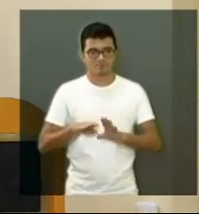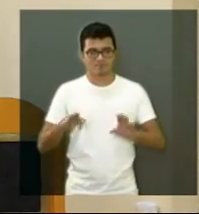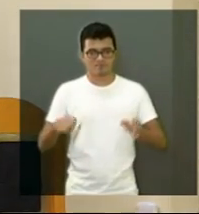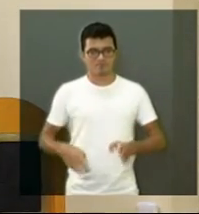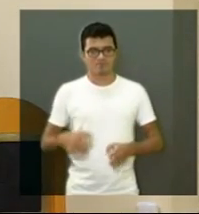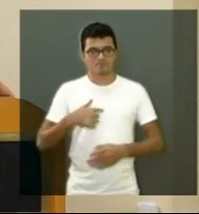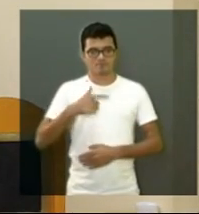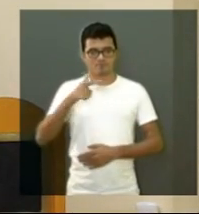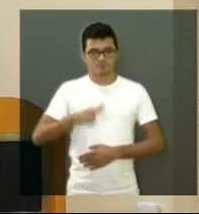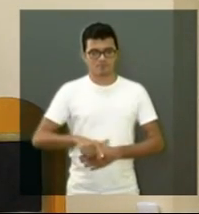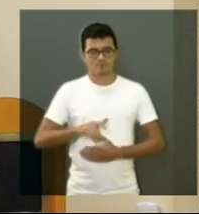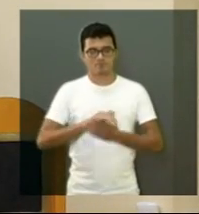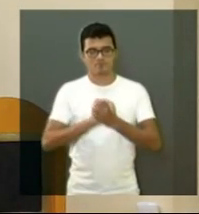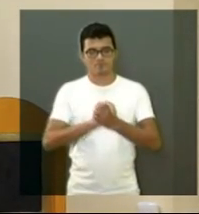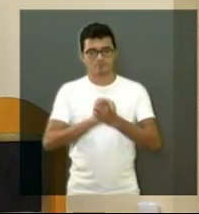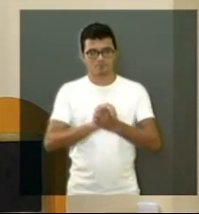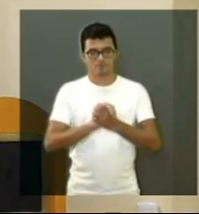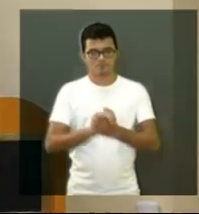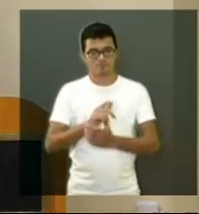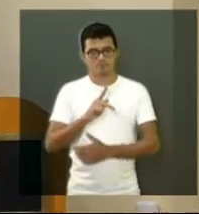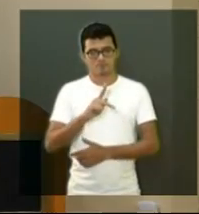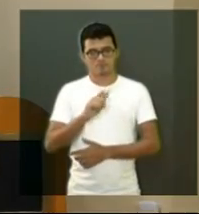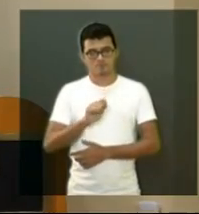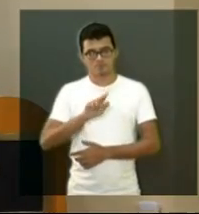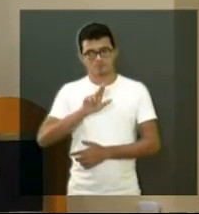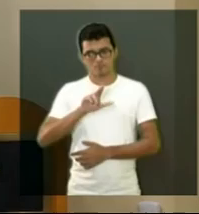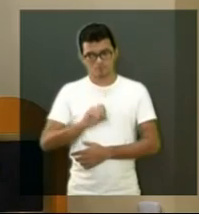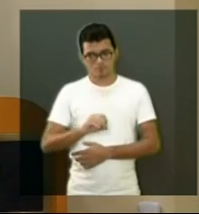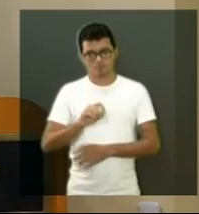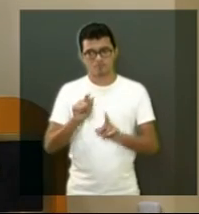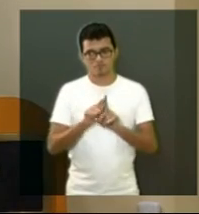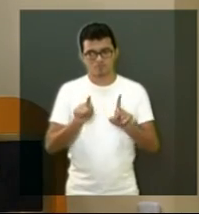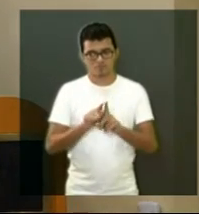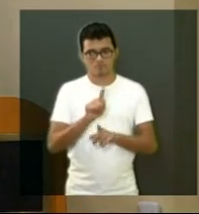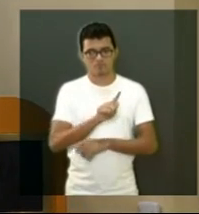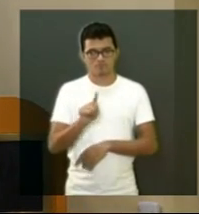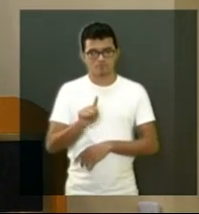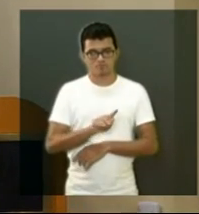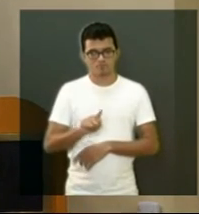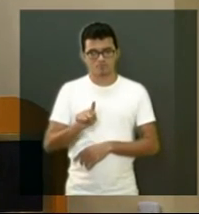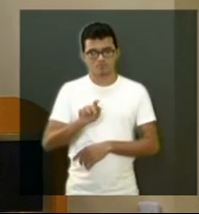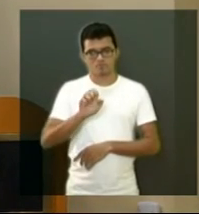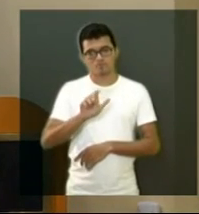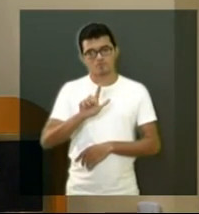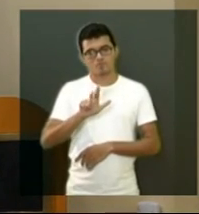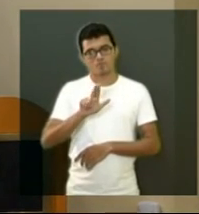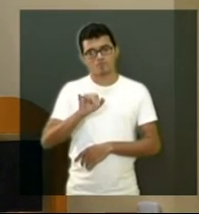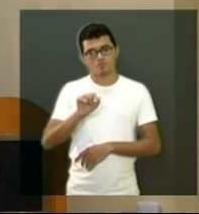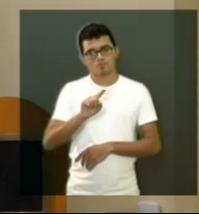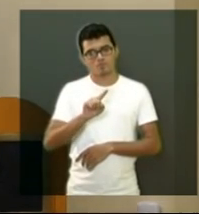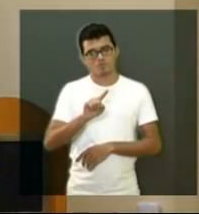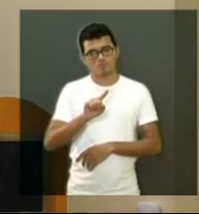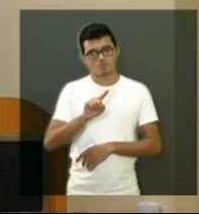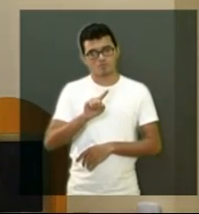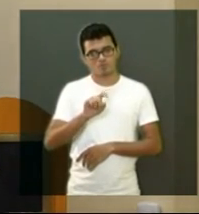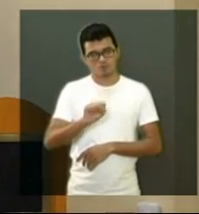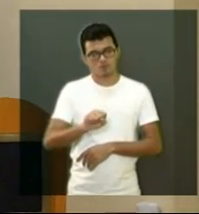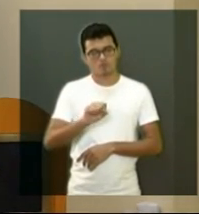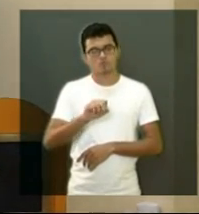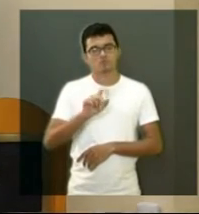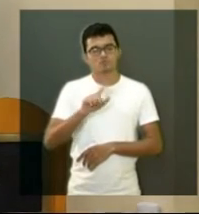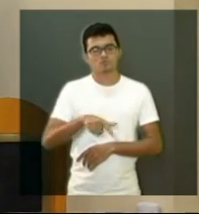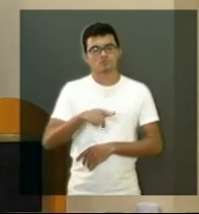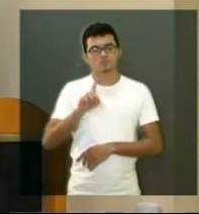uma vez parabenizar Paulo Landinho, Zé Luiz, os aniversariantes do mês. Que Deus continue